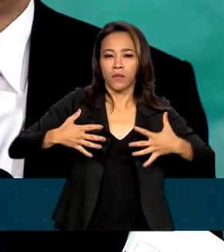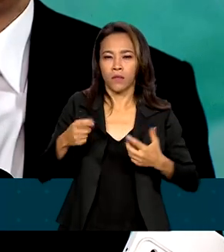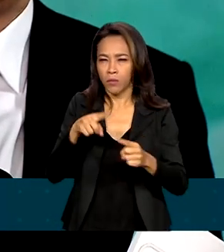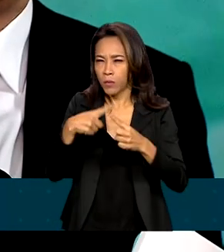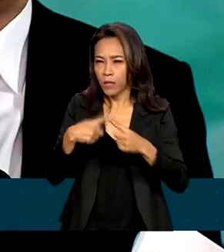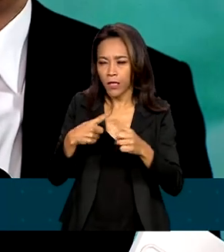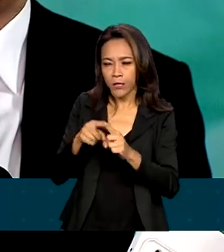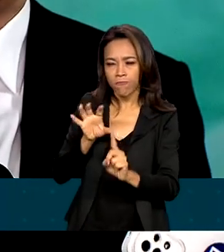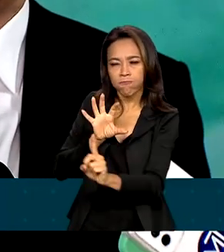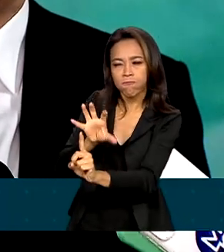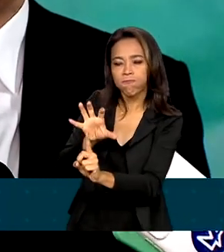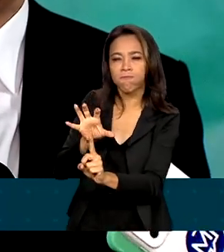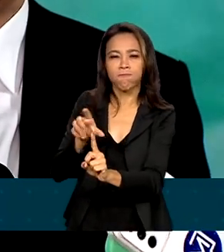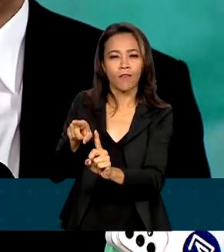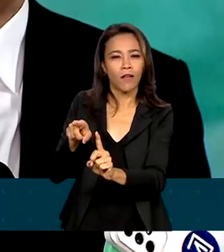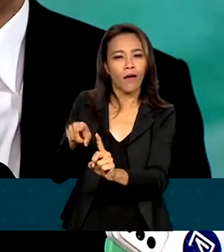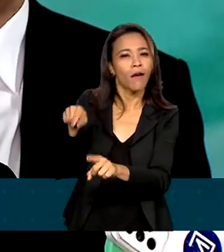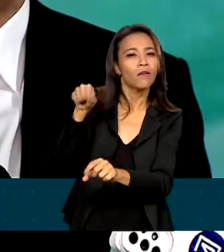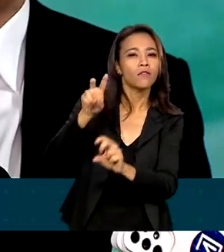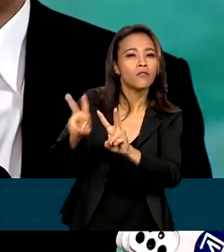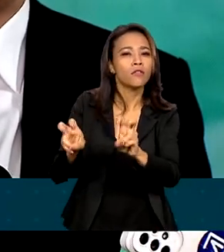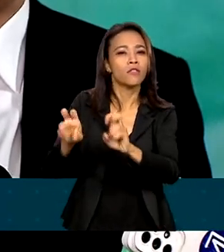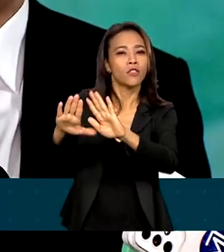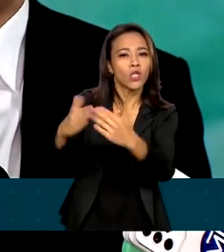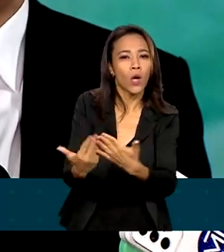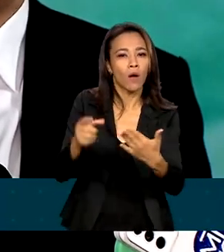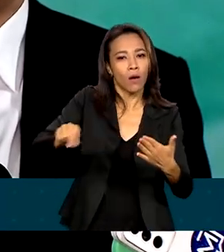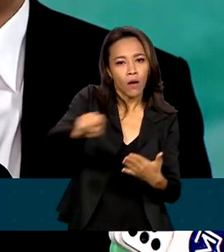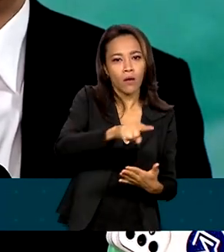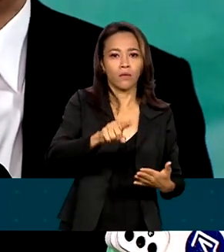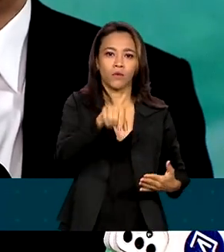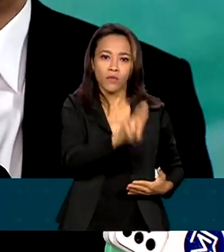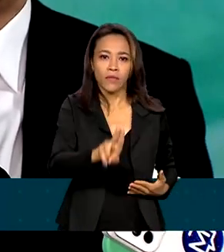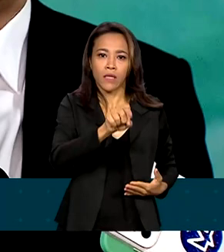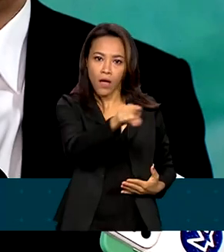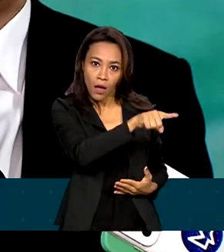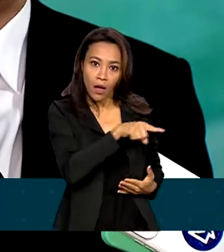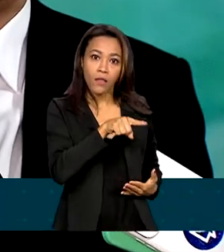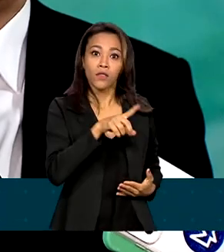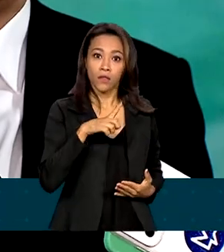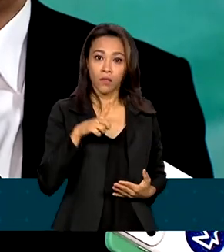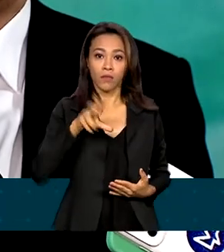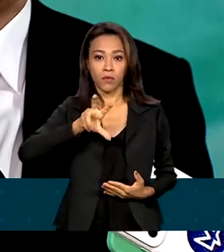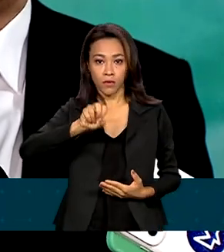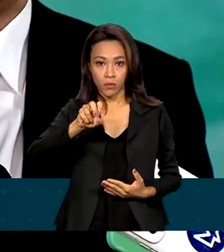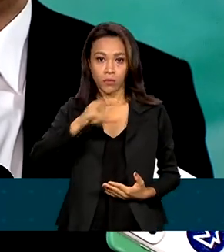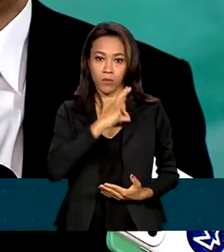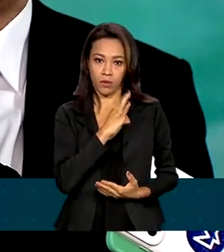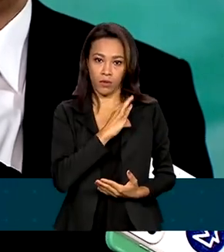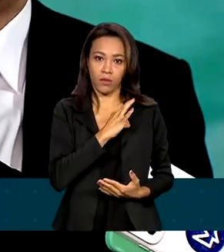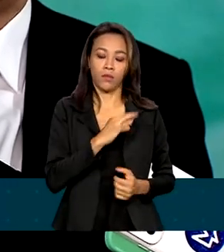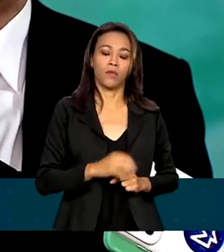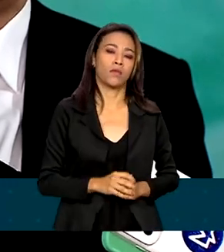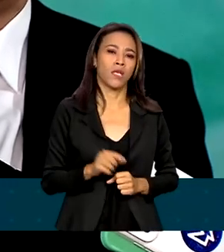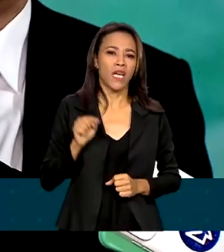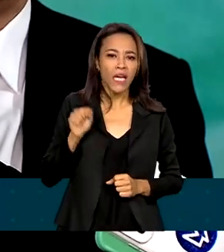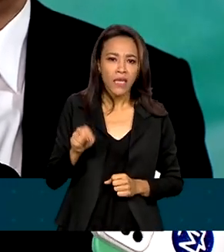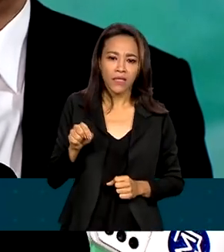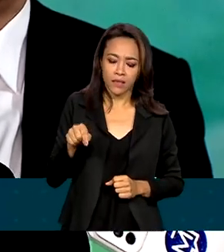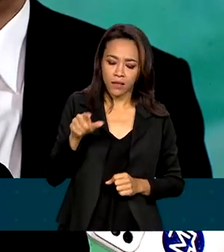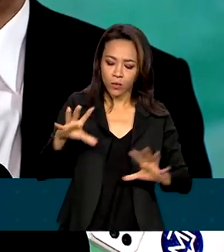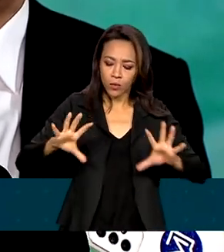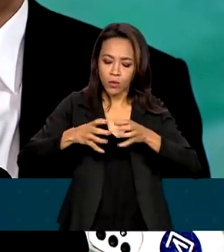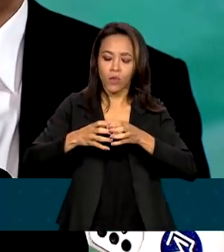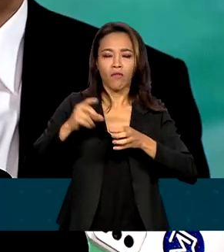universidades. E nós estamos com 50 policiais, 50 policiais, que vão se dedicar, nos